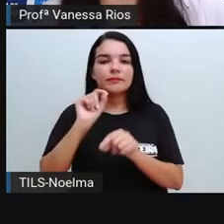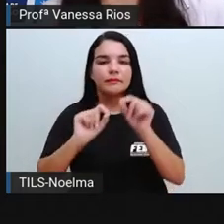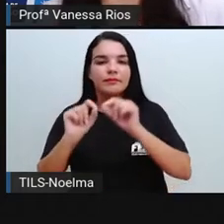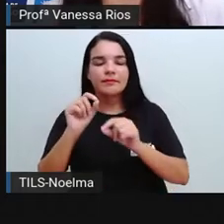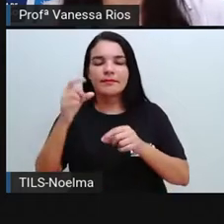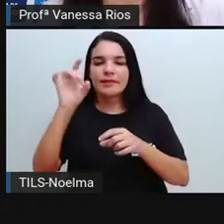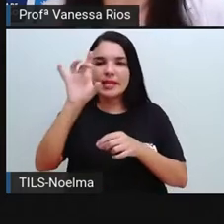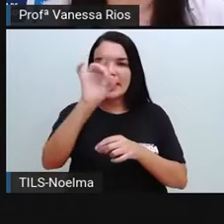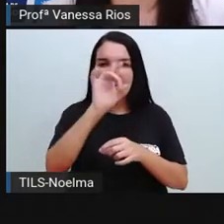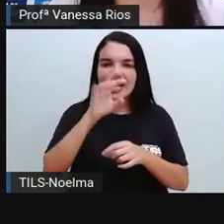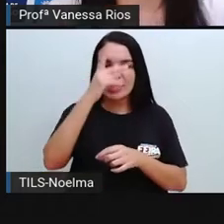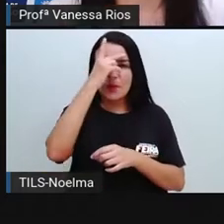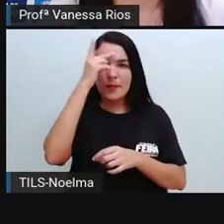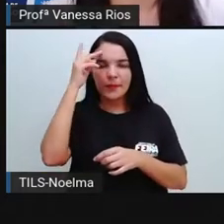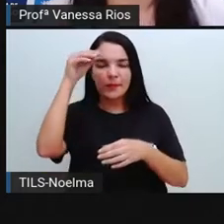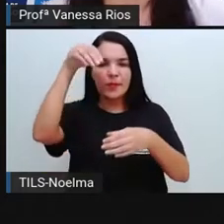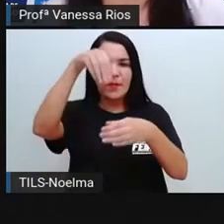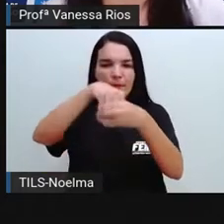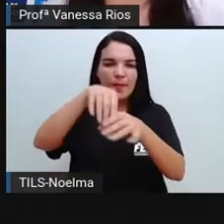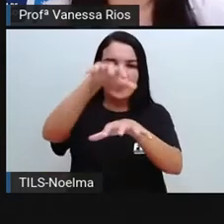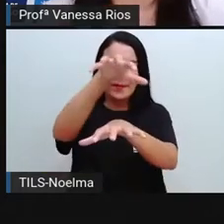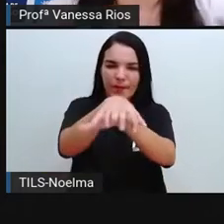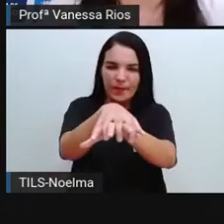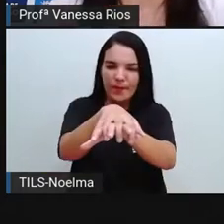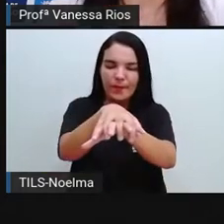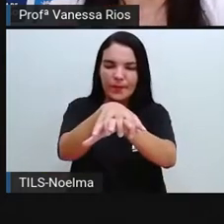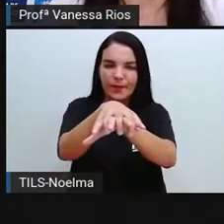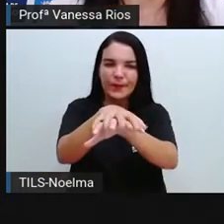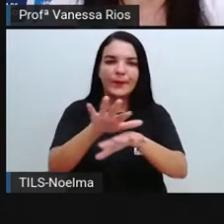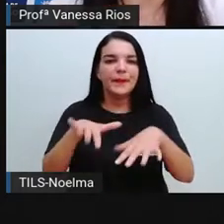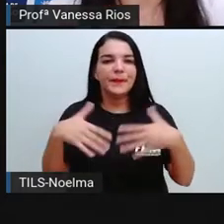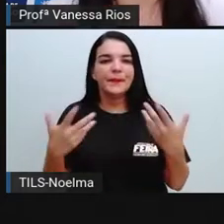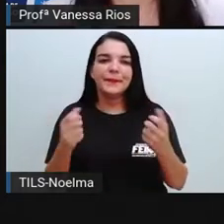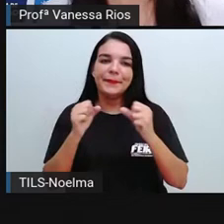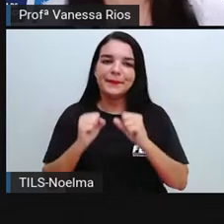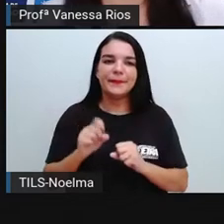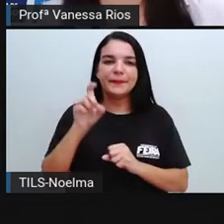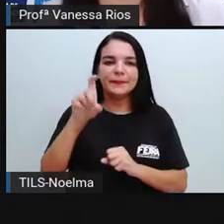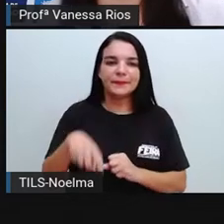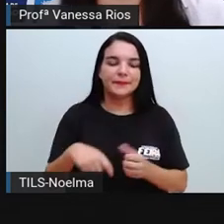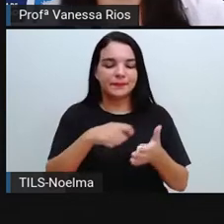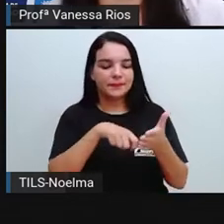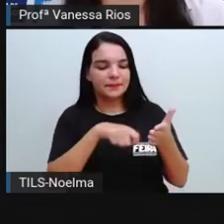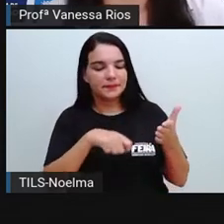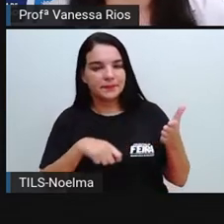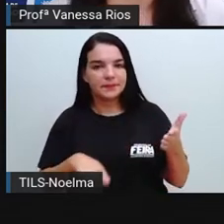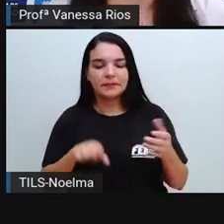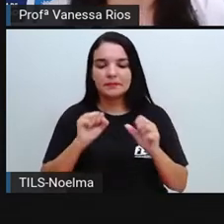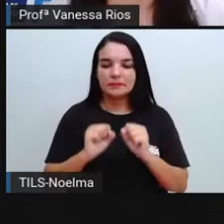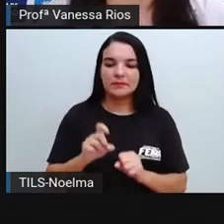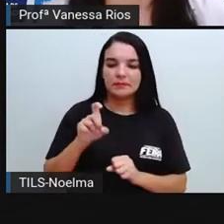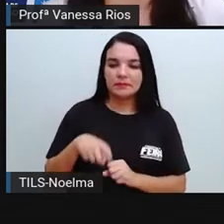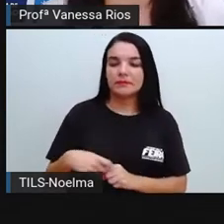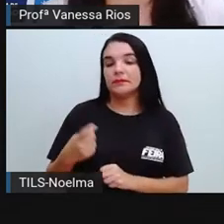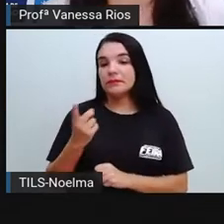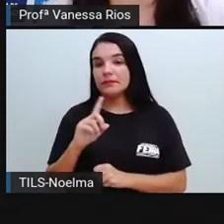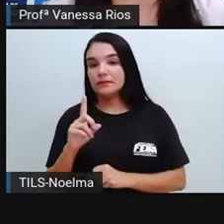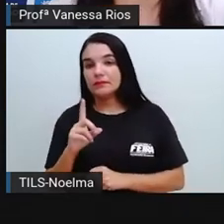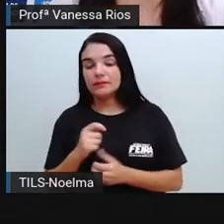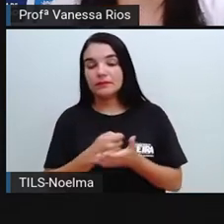inserido. Então, a língua materna pode ser formal, pode ser informal, não é? Pode